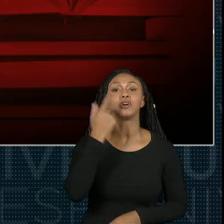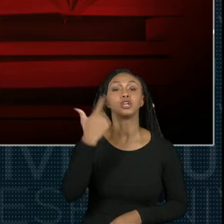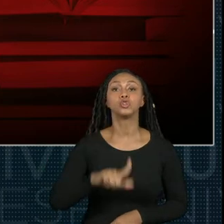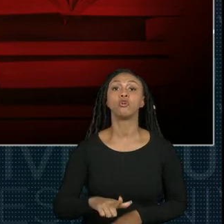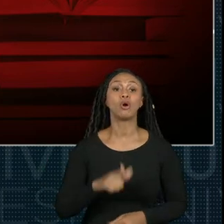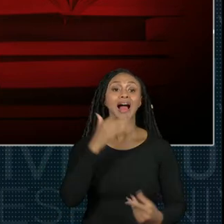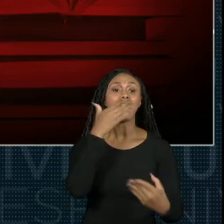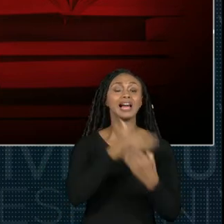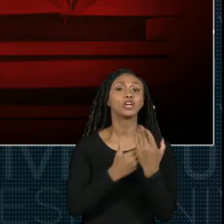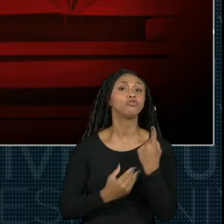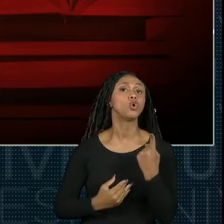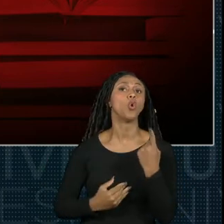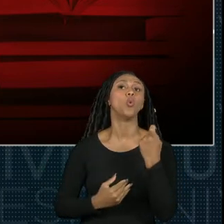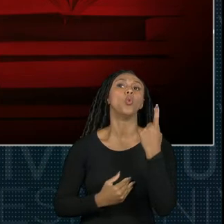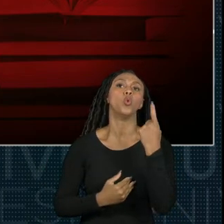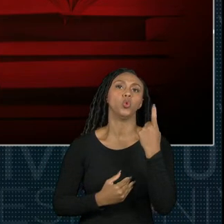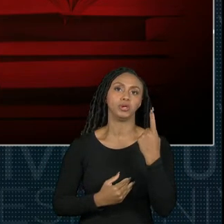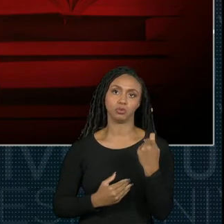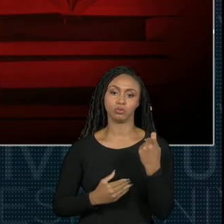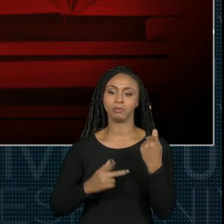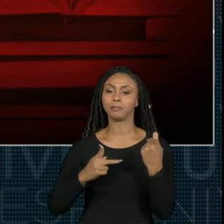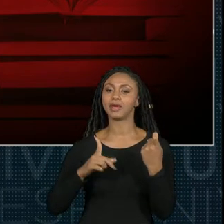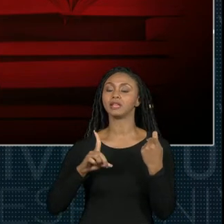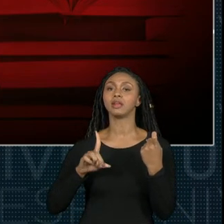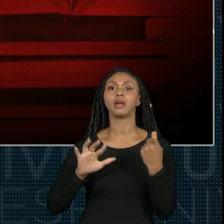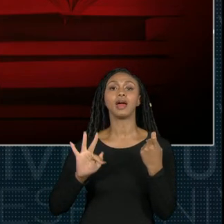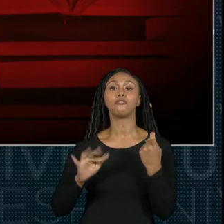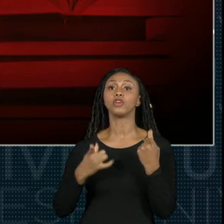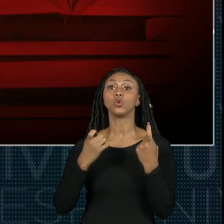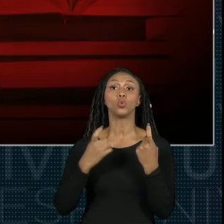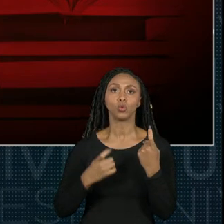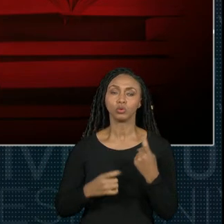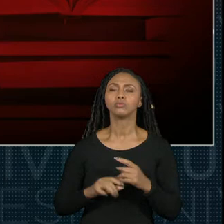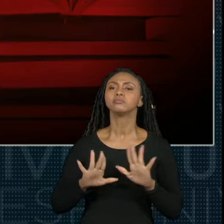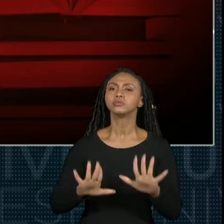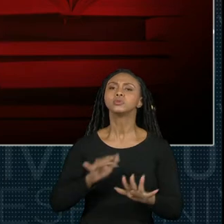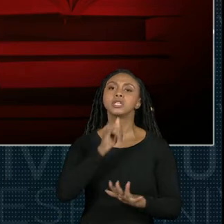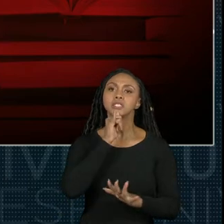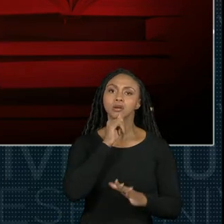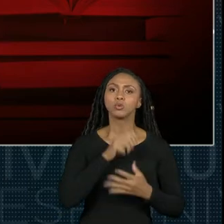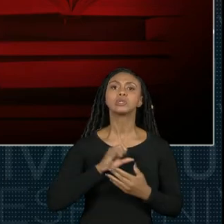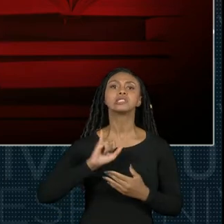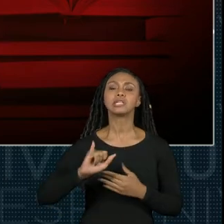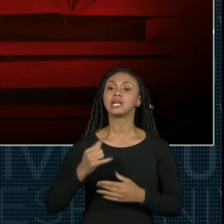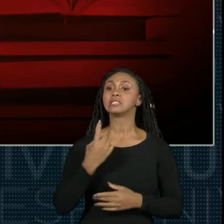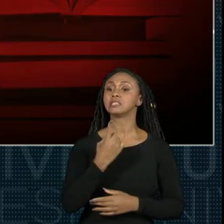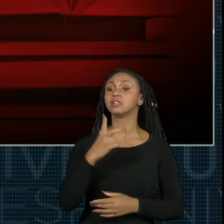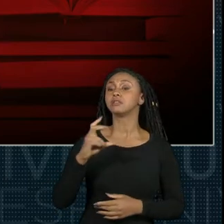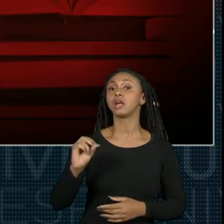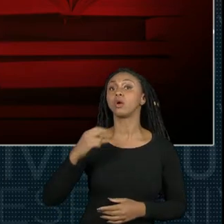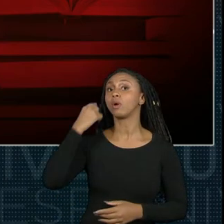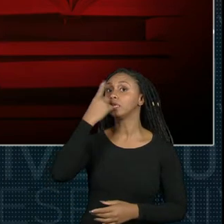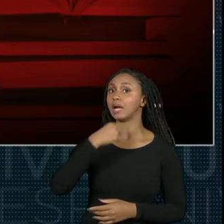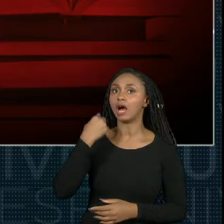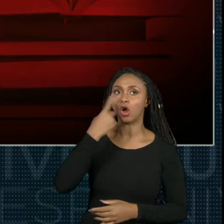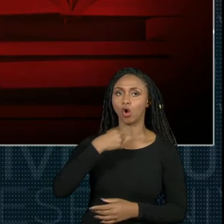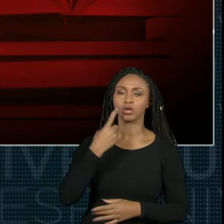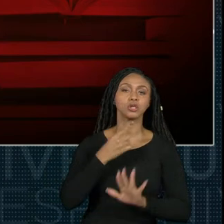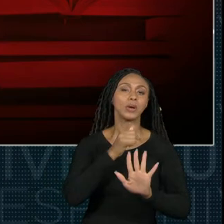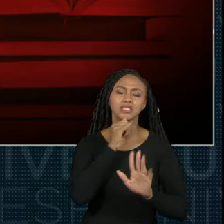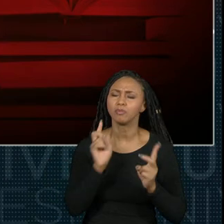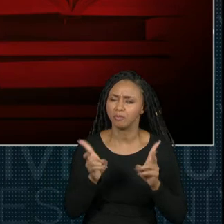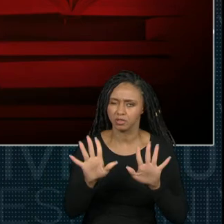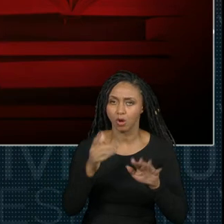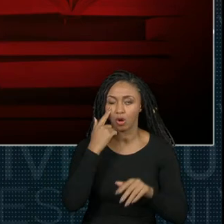PDF para essa modalidade. Se o aluno completar, por exemplo, 150 horas, vou dar o mesmo exemplo,